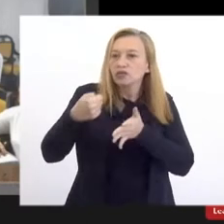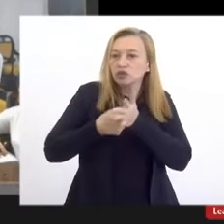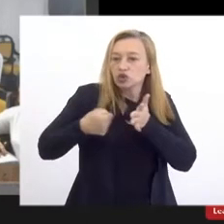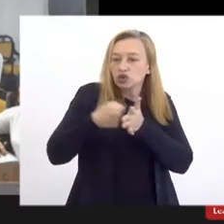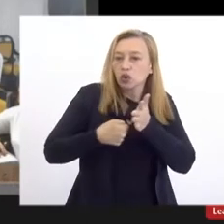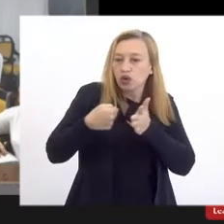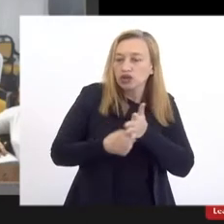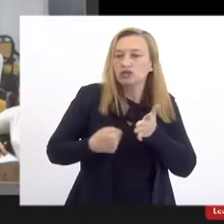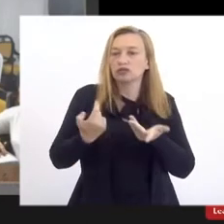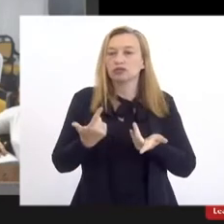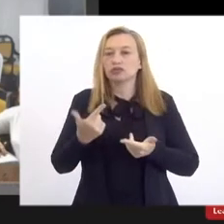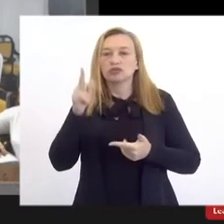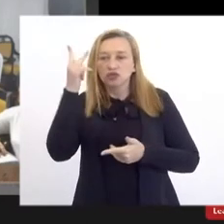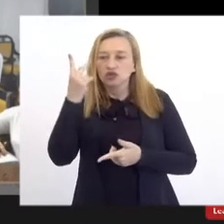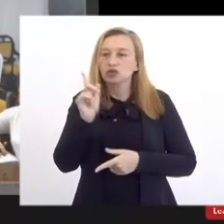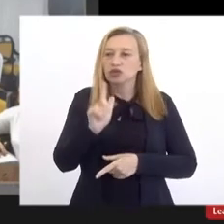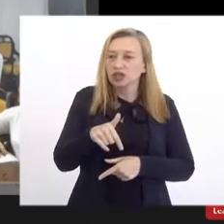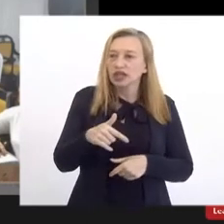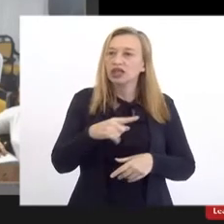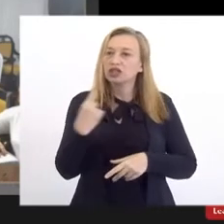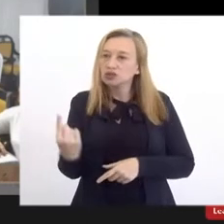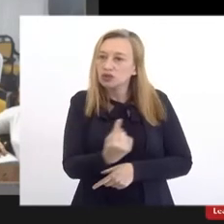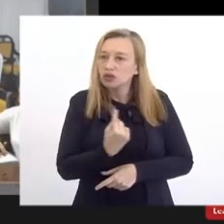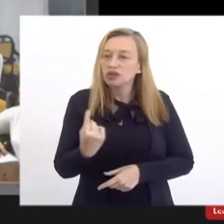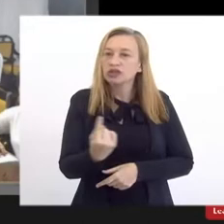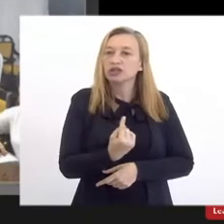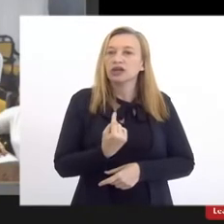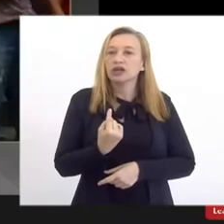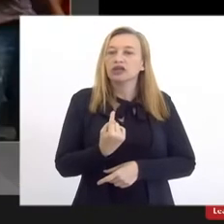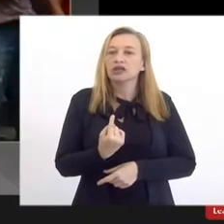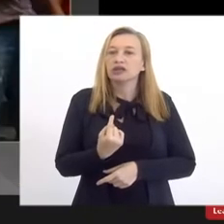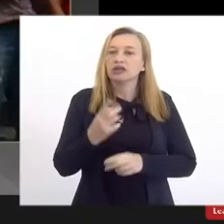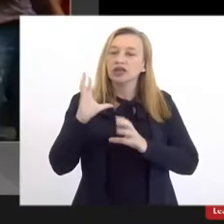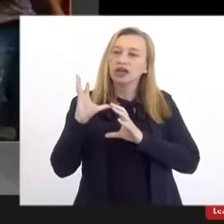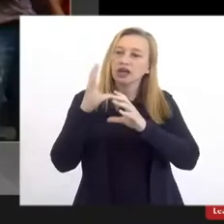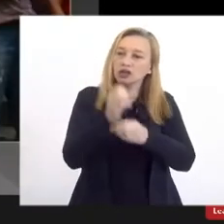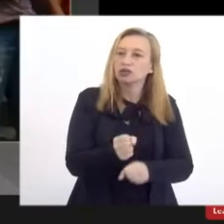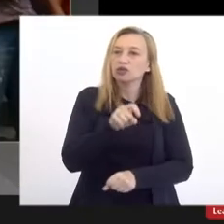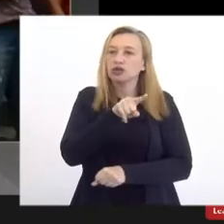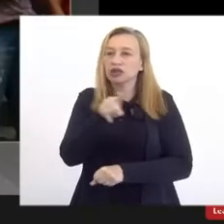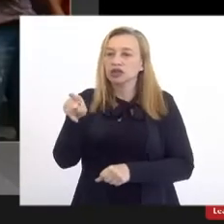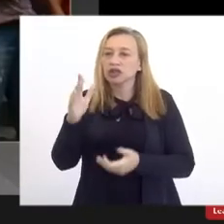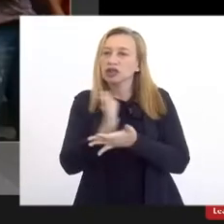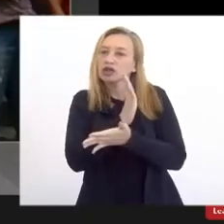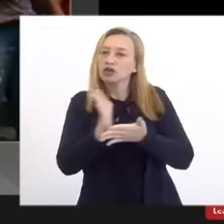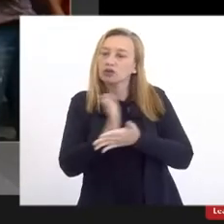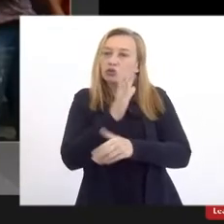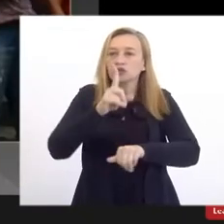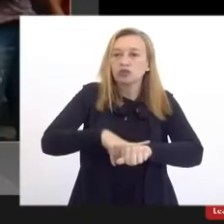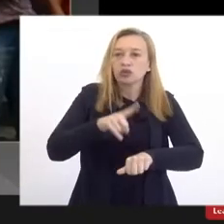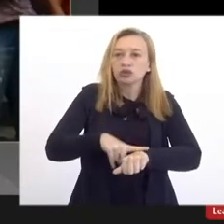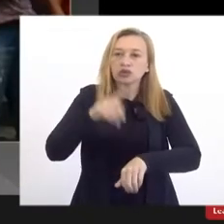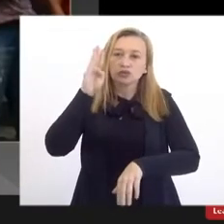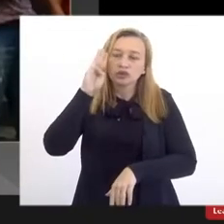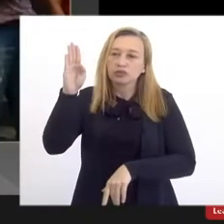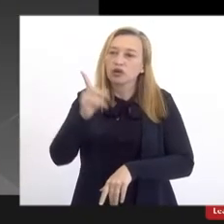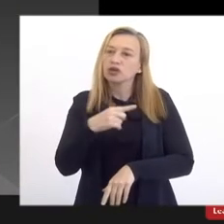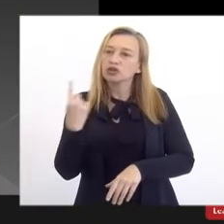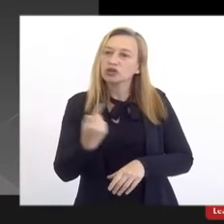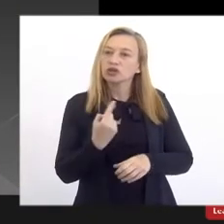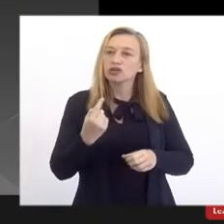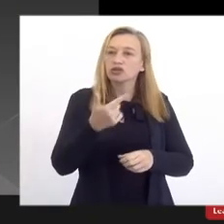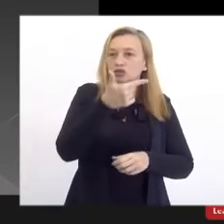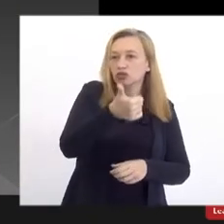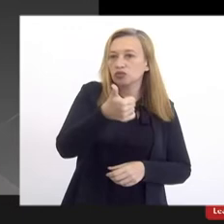e a gente resumiu aqui alguns momentos que nós estivemos aqui em